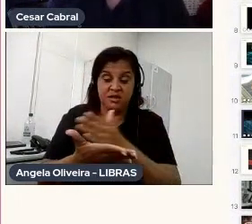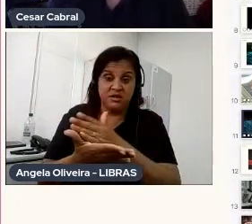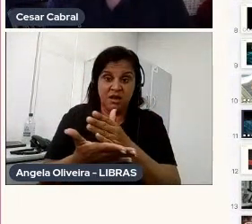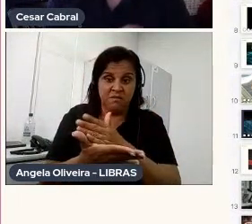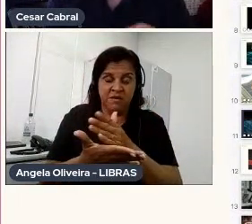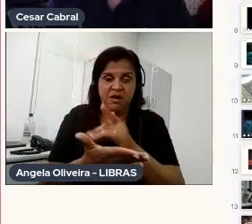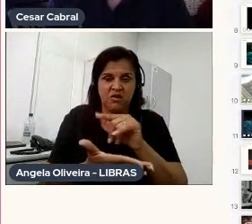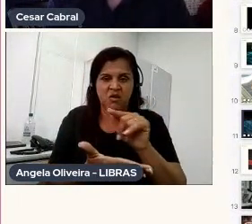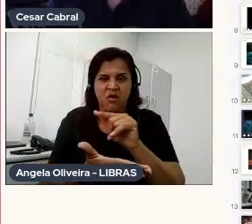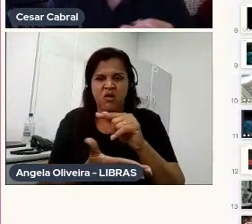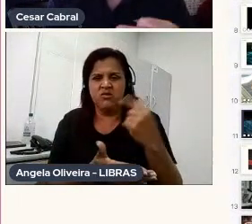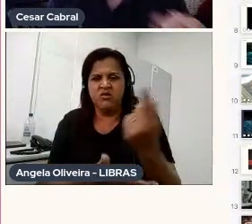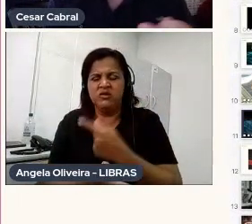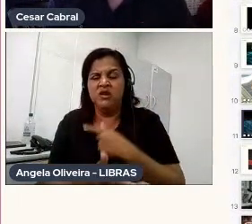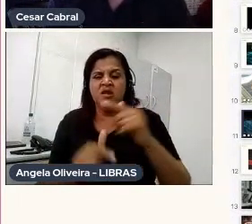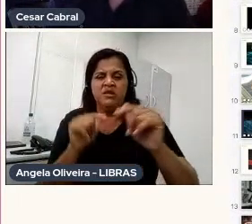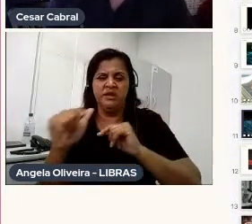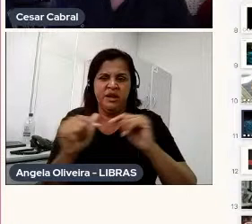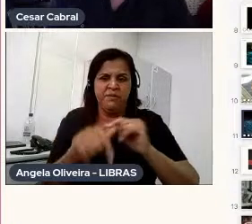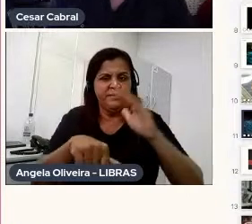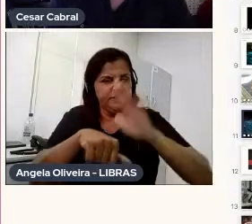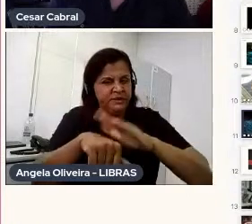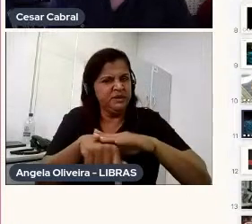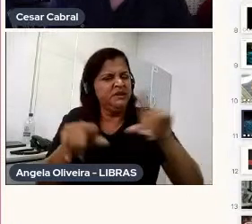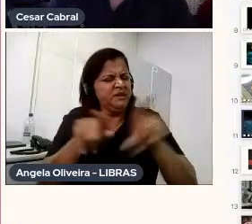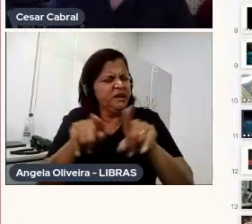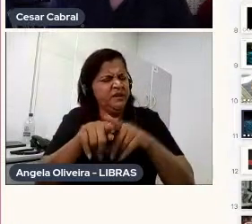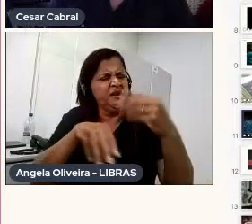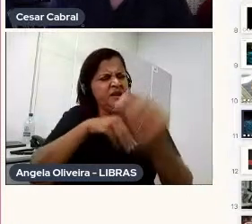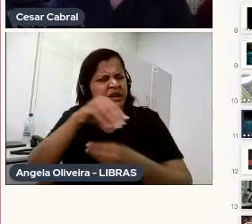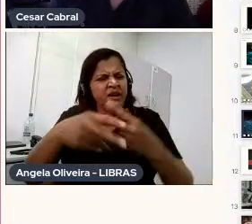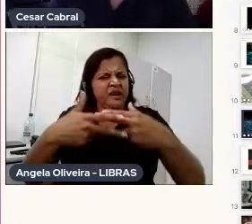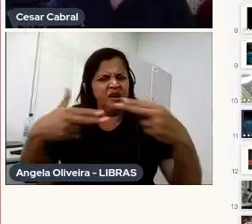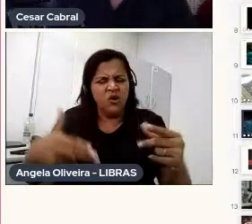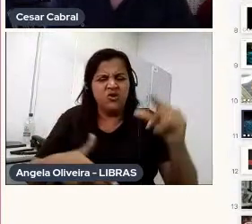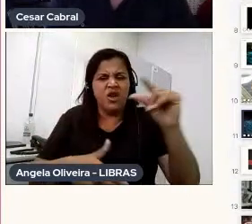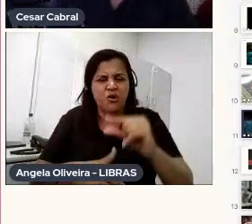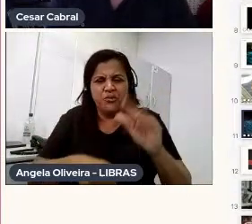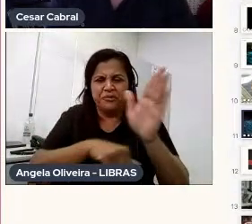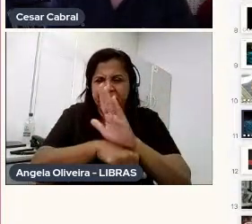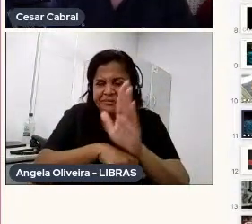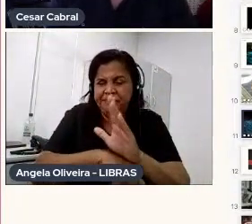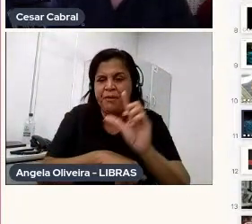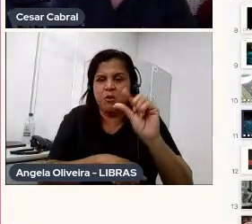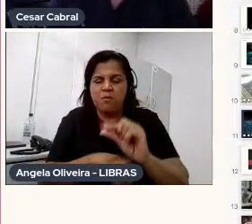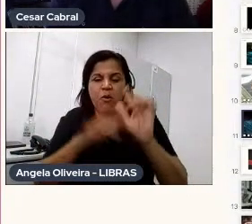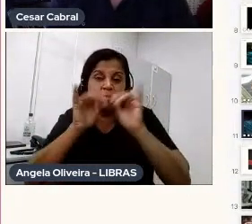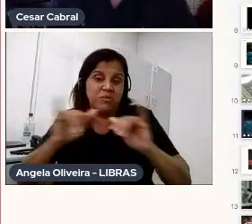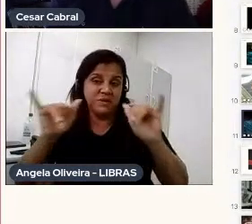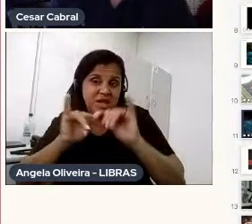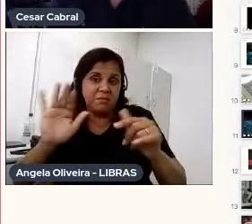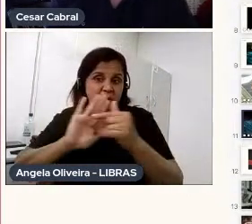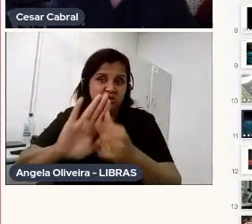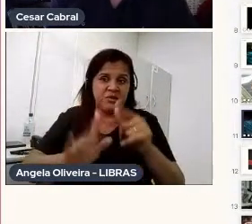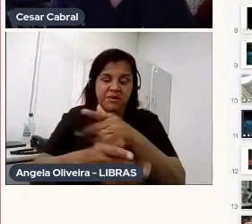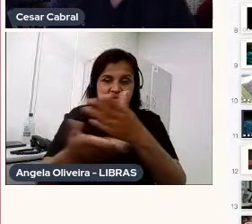dos nossos trabalhos, meio dessa época, tá meio misturado, tem coisas de curtas, mas, tem um pouco de publicidade, pra mostrar pra vocês.